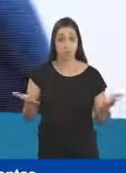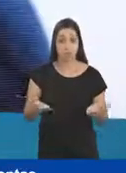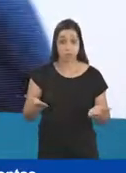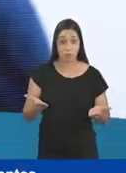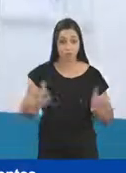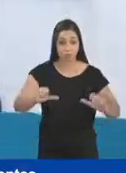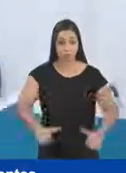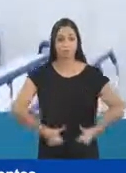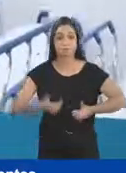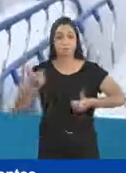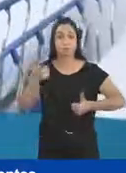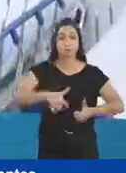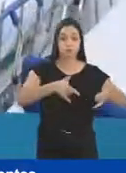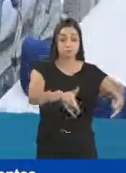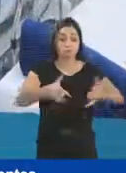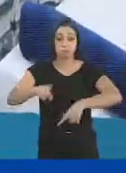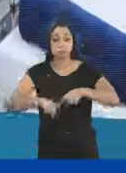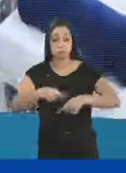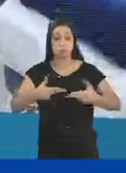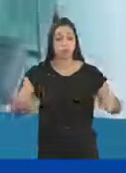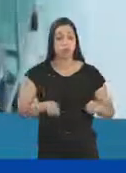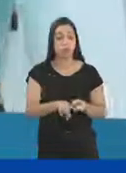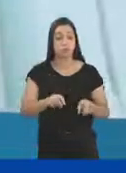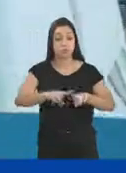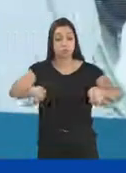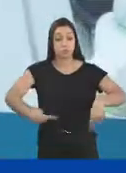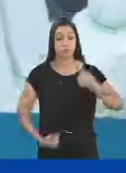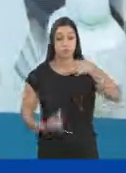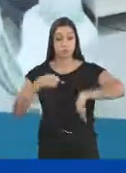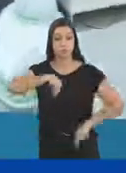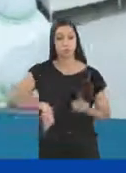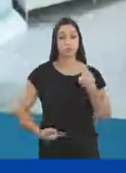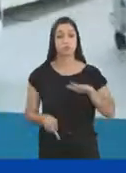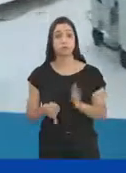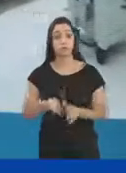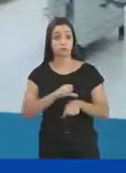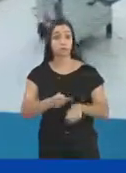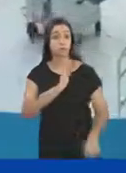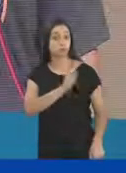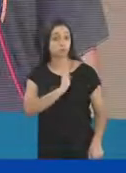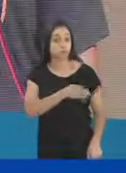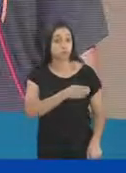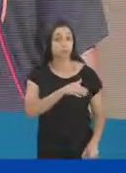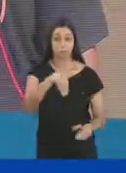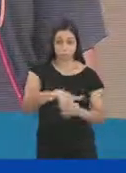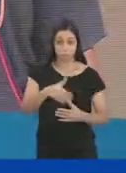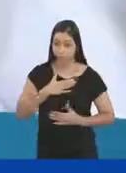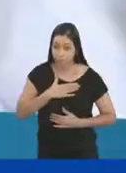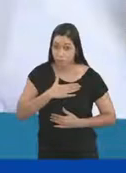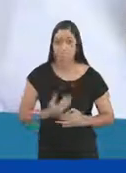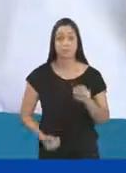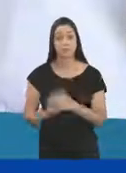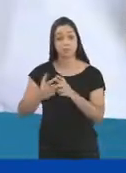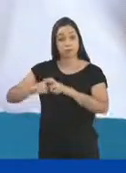Agora, recuperamos todos os leitos e equipamentos e fizemos a sala de hemodinâmica para cirurgias cardíacas. E com o seu voto,